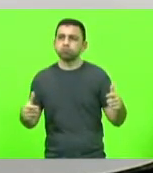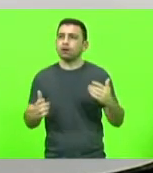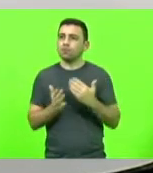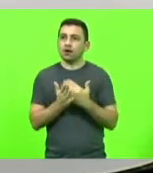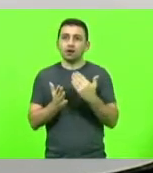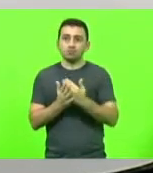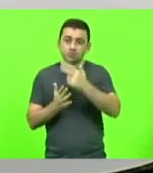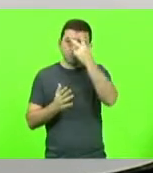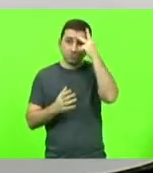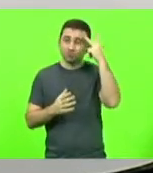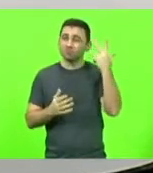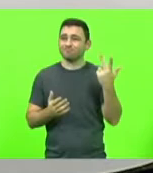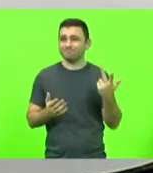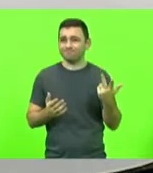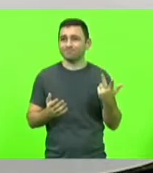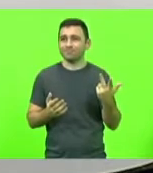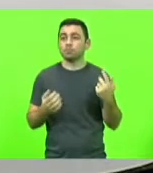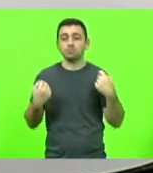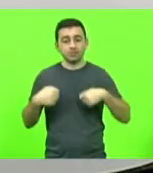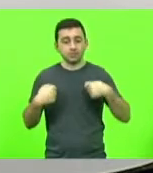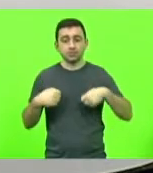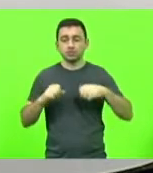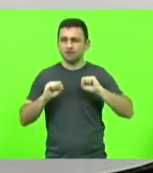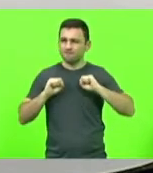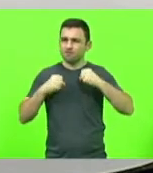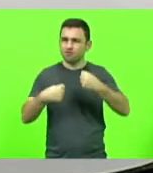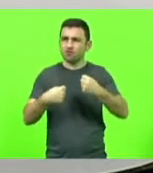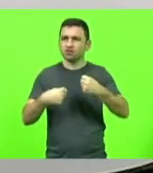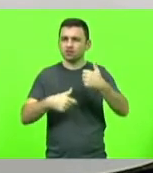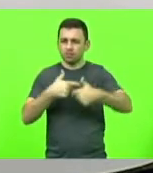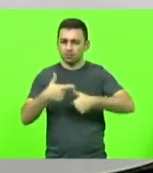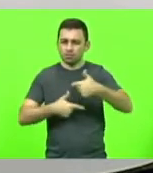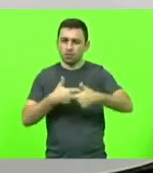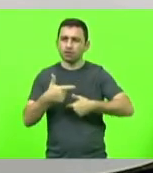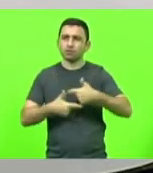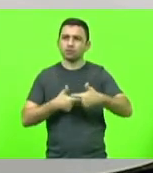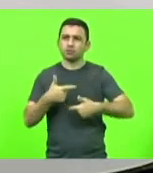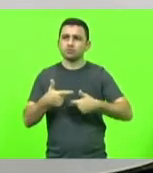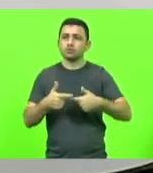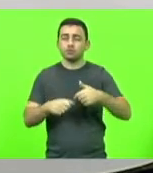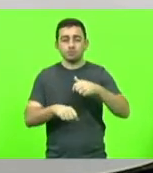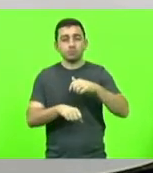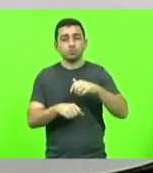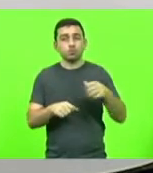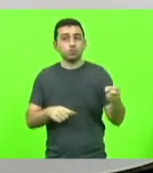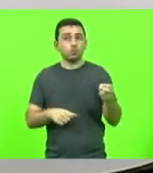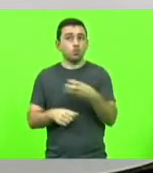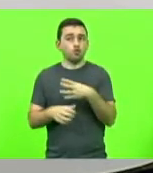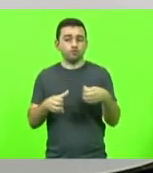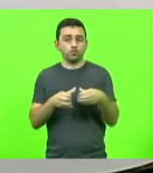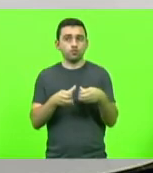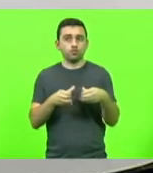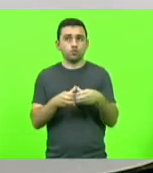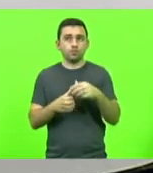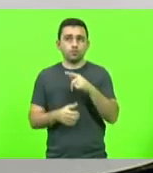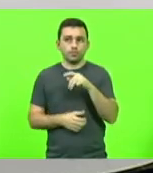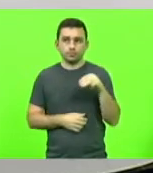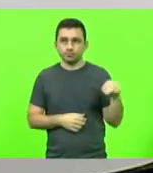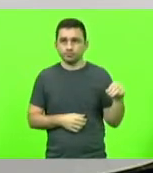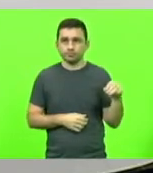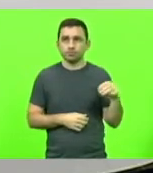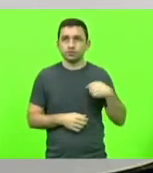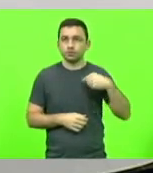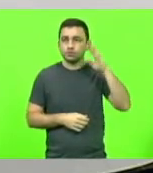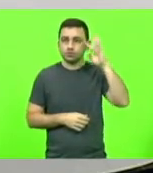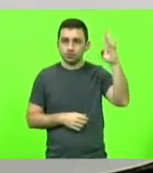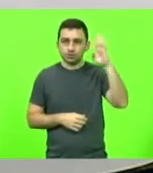precisa amplificar a força do seu trabalho por meio de um novo batalhão da polícia militar. Eu imagino que outras